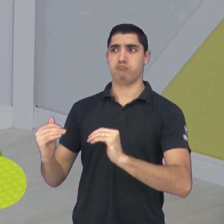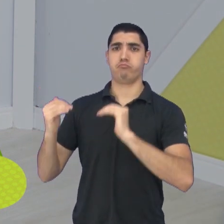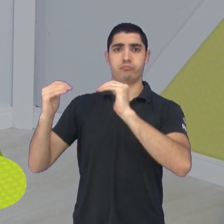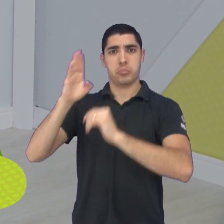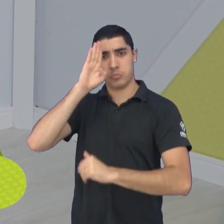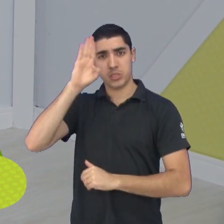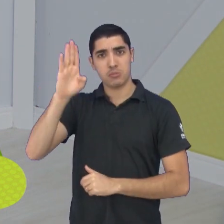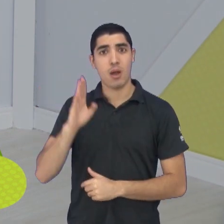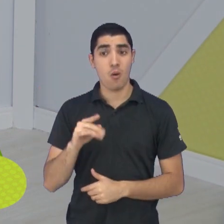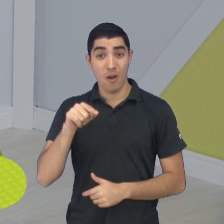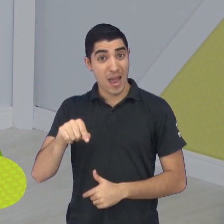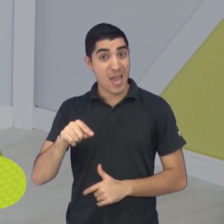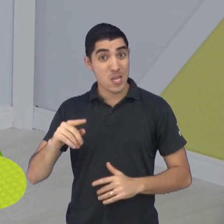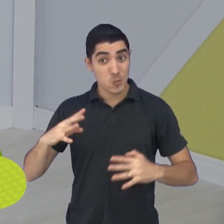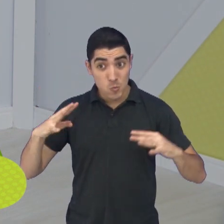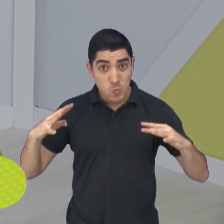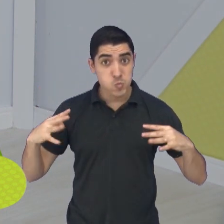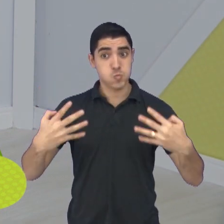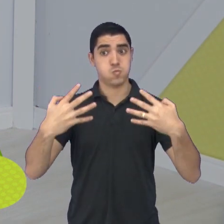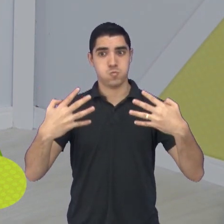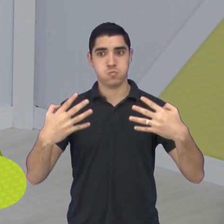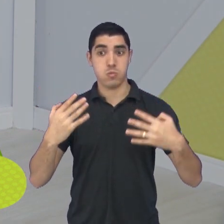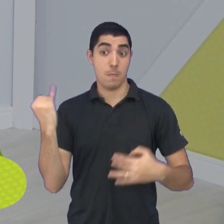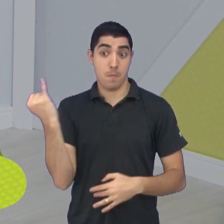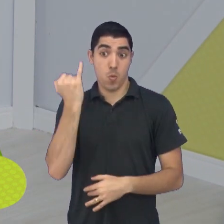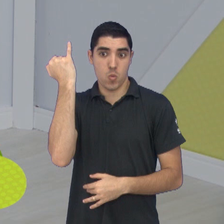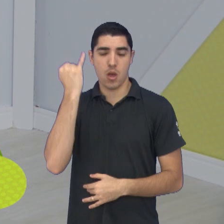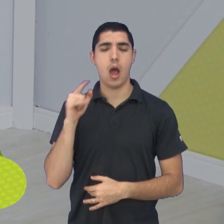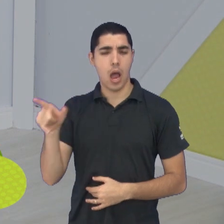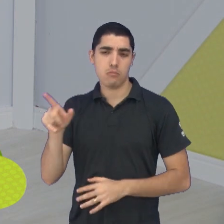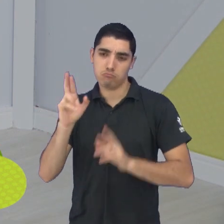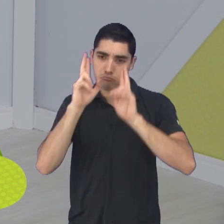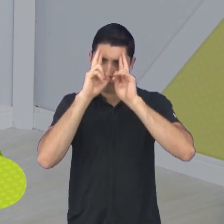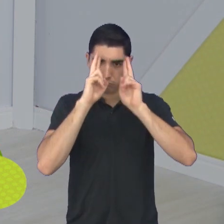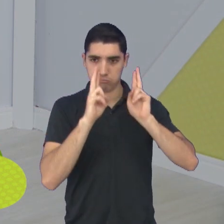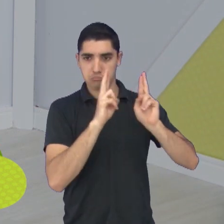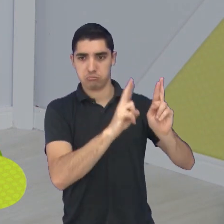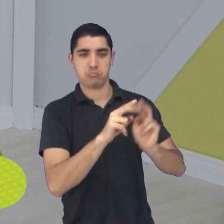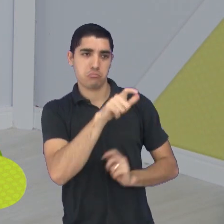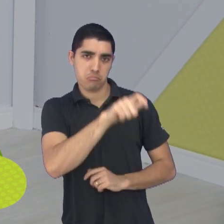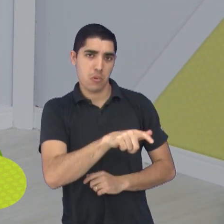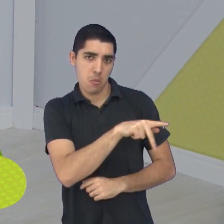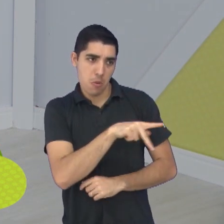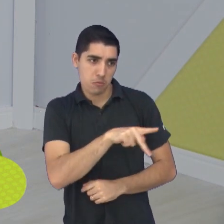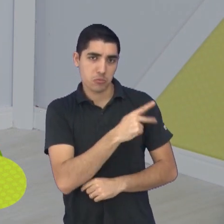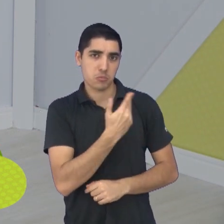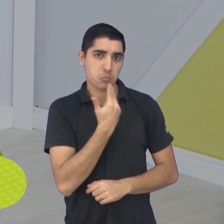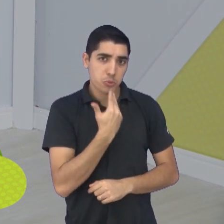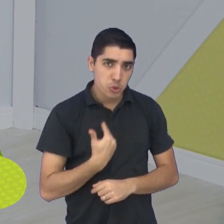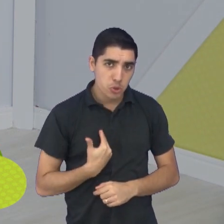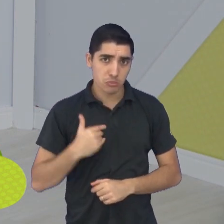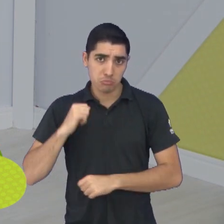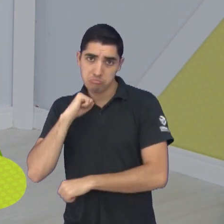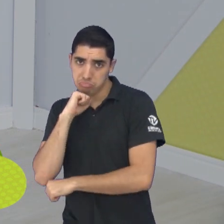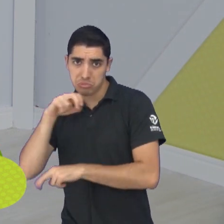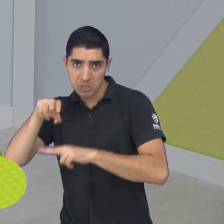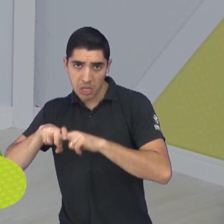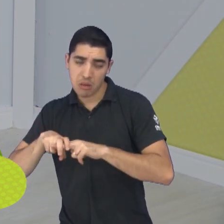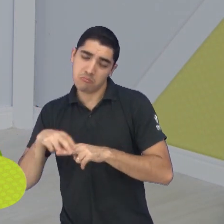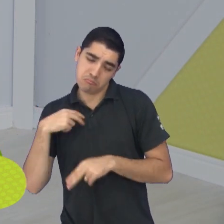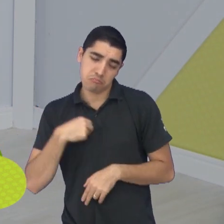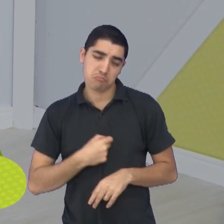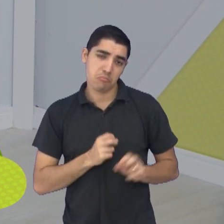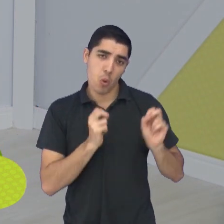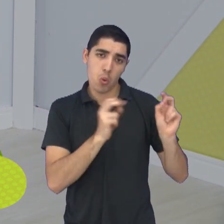decisivo, ele quer jogar. Mas deixou claro, respeitou a hierarquia, respeitou a opinião do treinador, que visualizou uma equipe melhor,